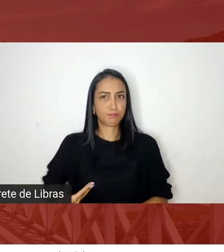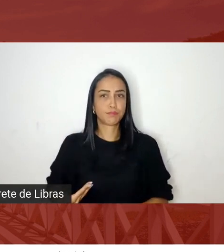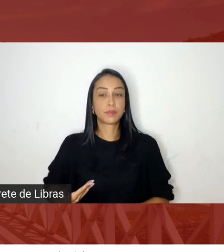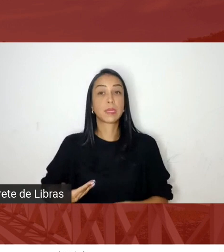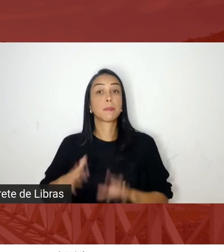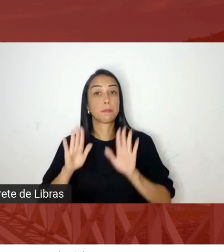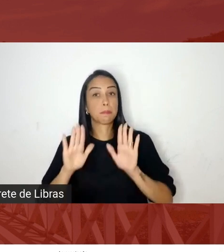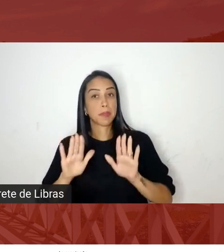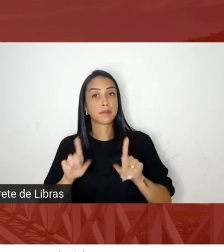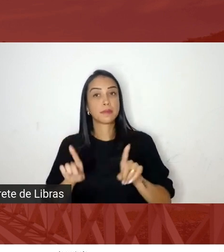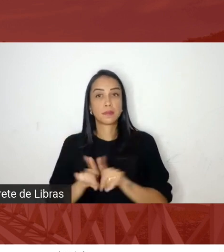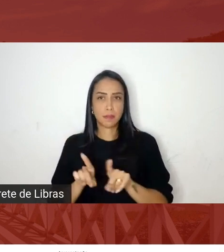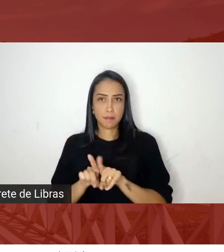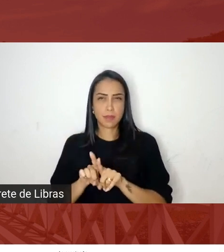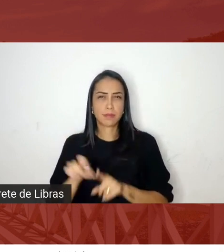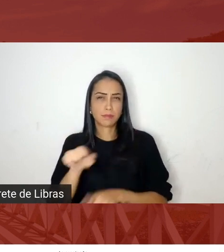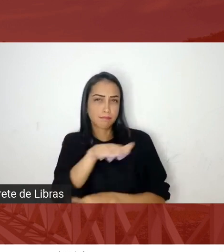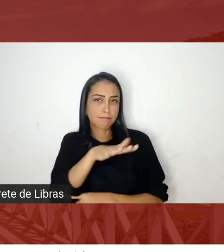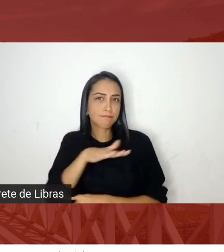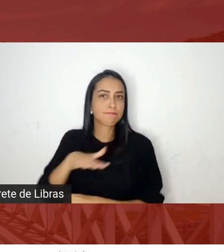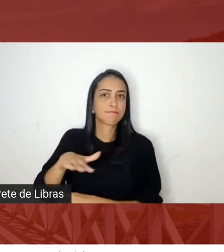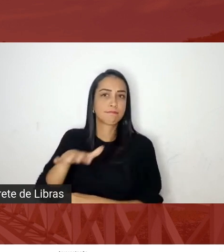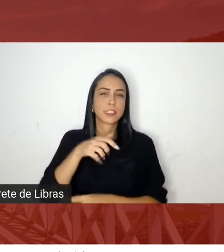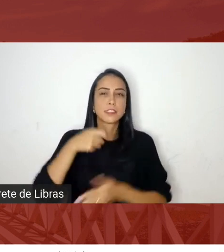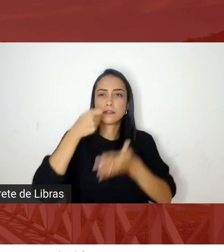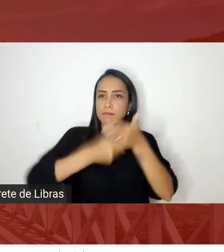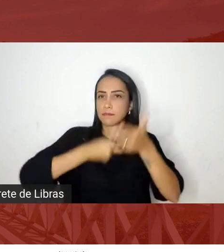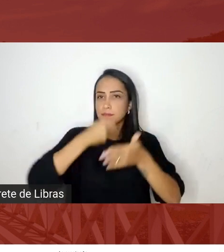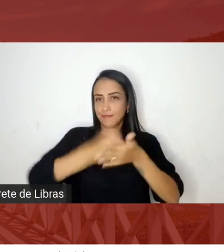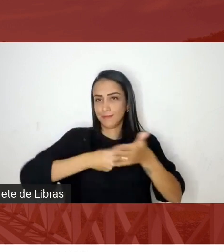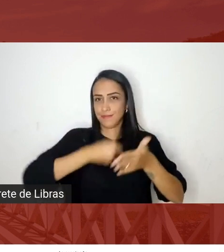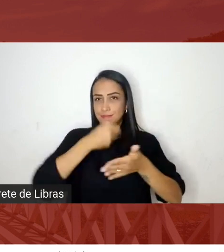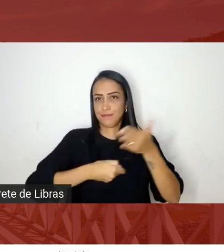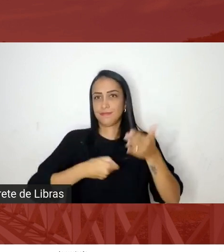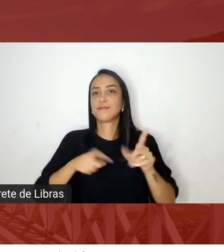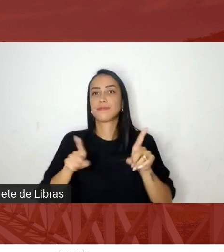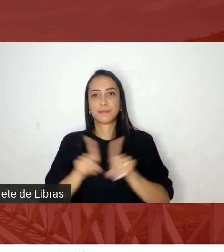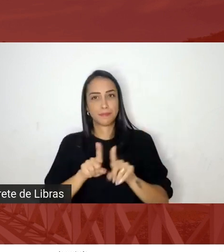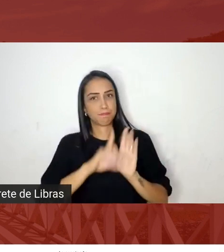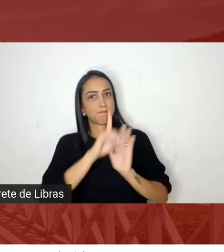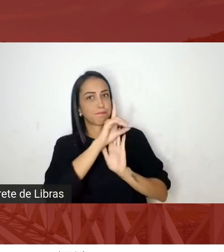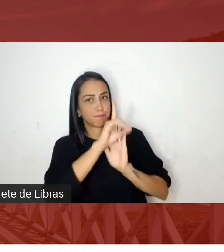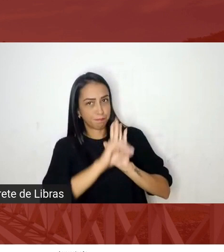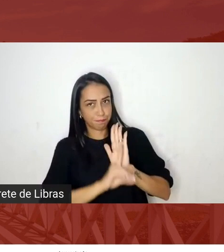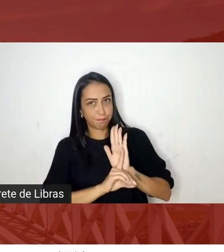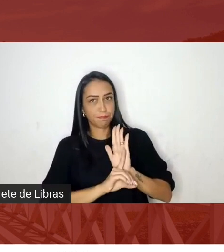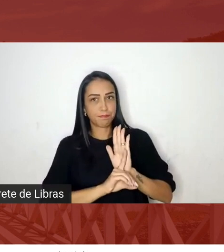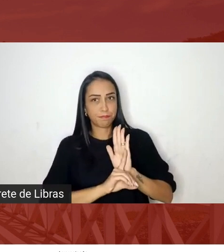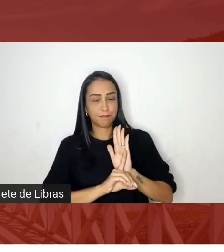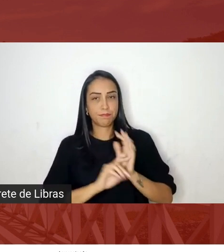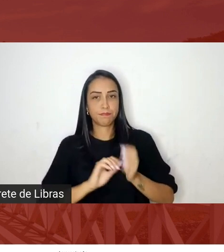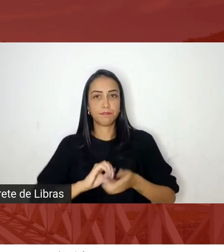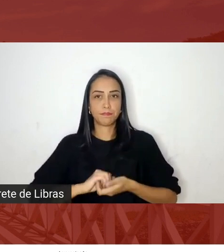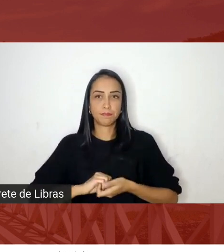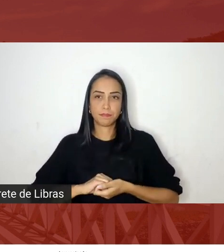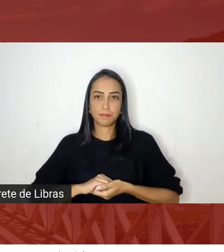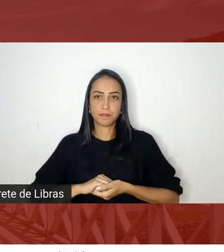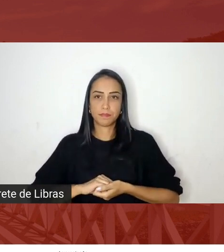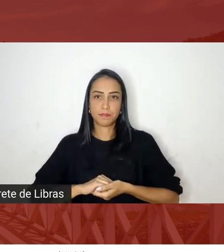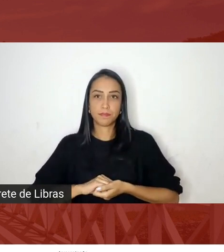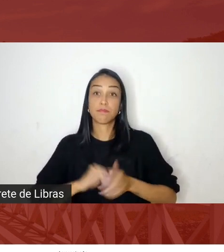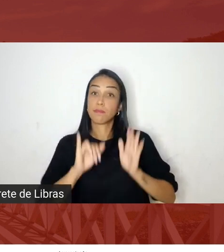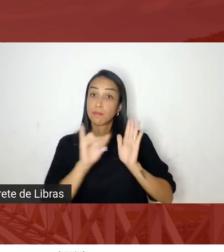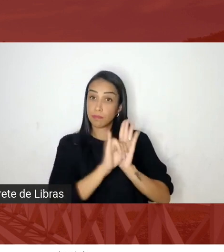por meio de uma defesa dos direitos a identidade